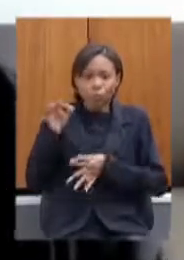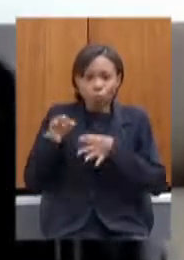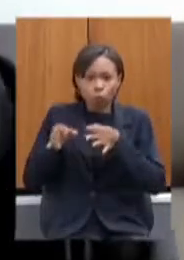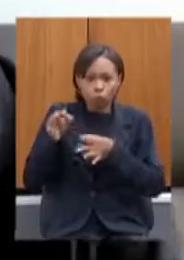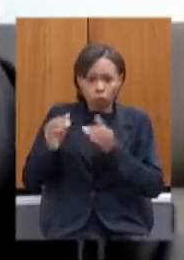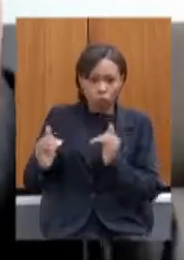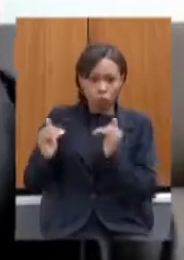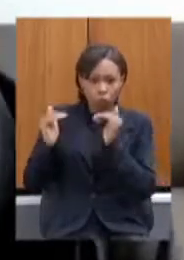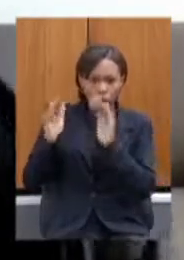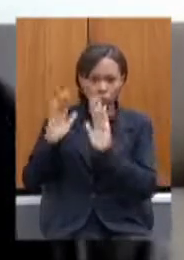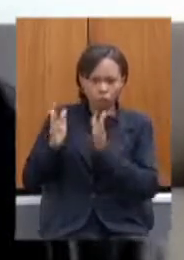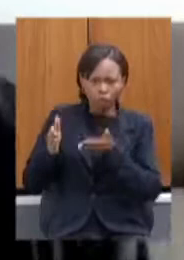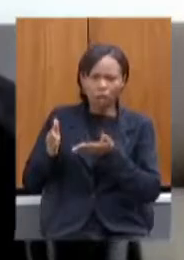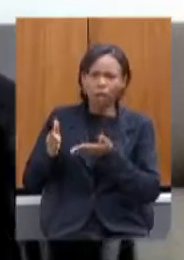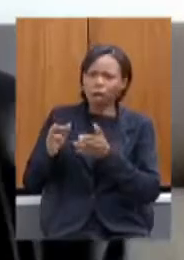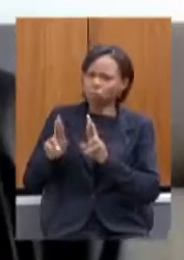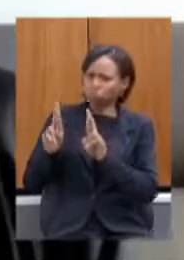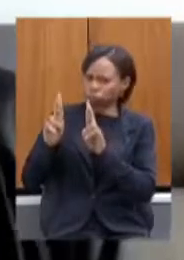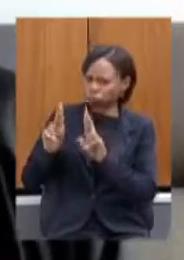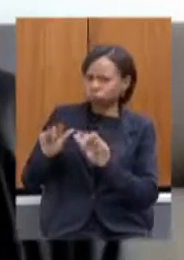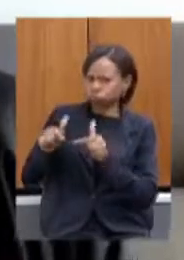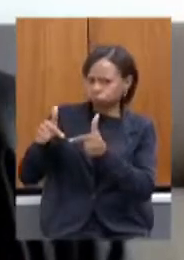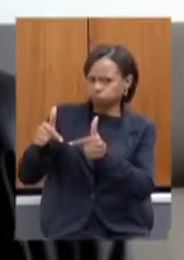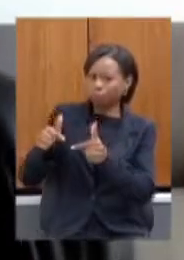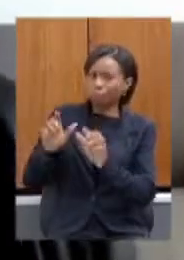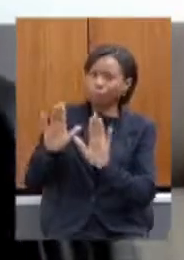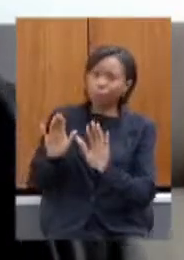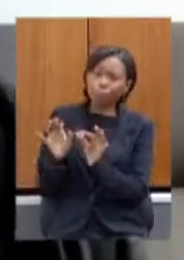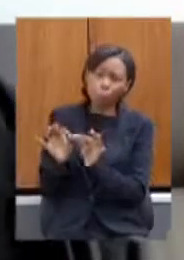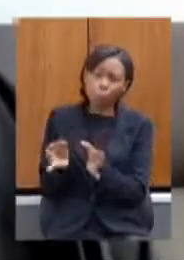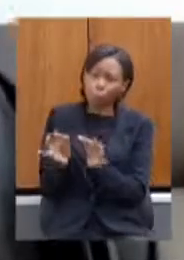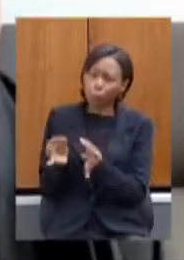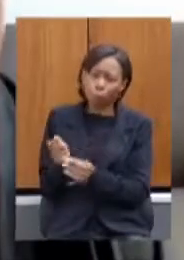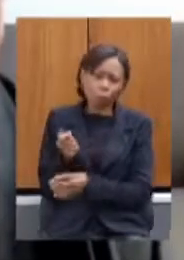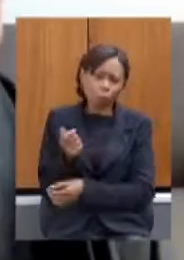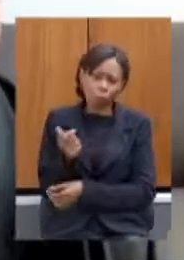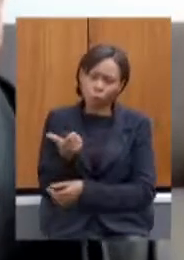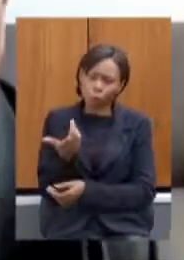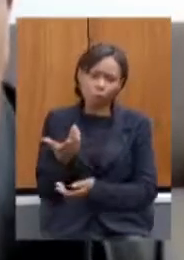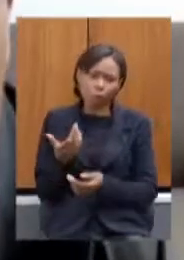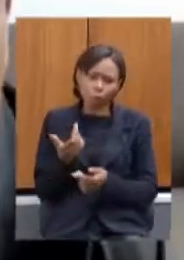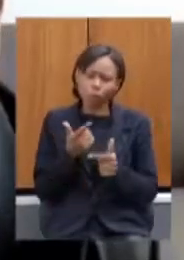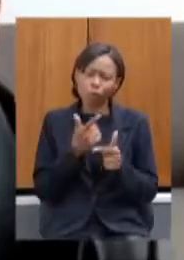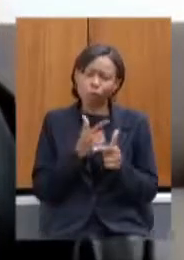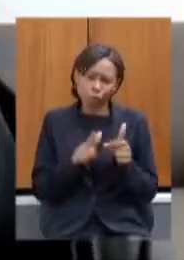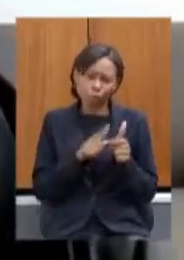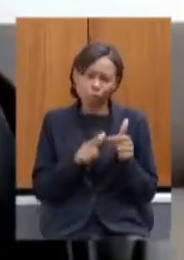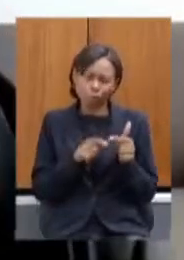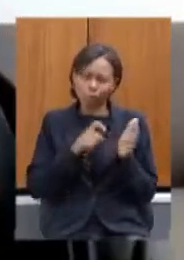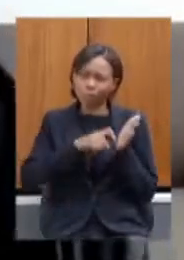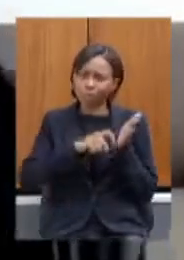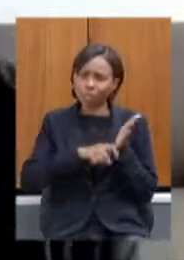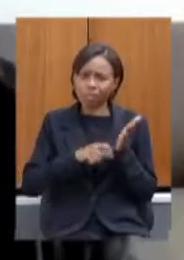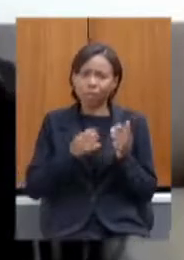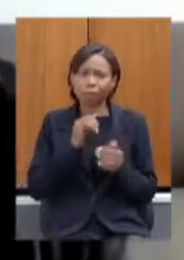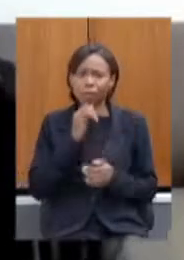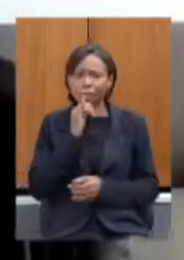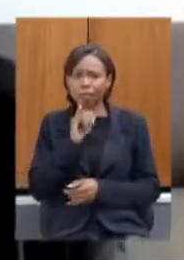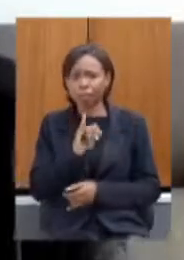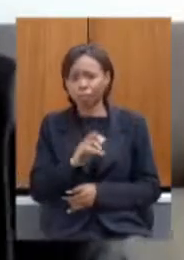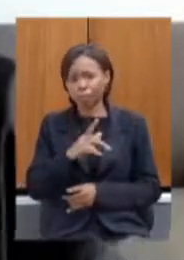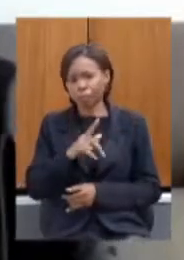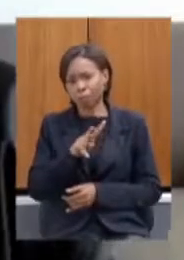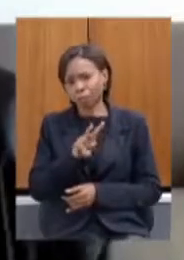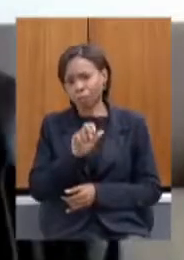mas a parte pequena da guerra fiscal em relação ao IPVA agora o IPVA é localizado